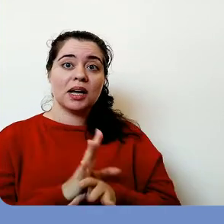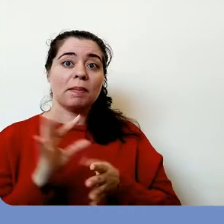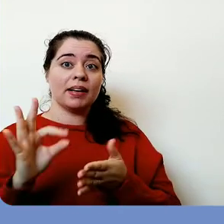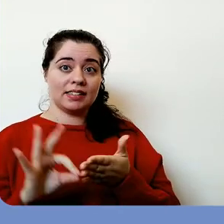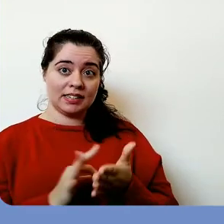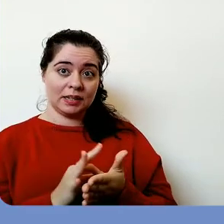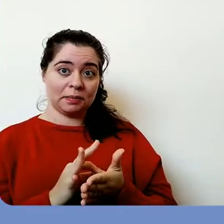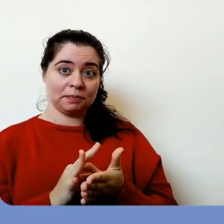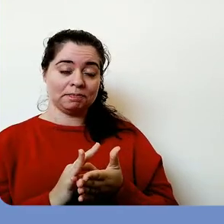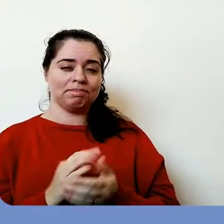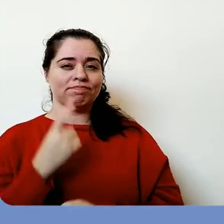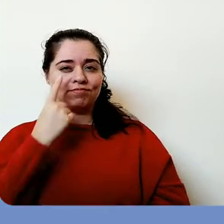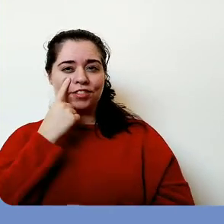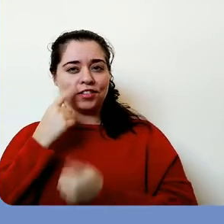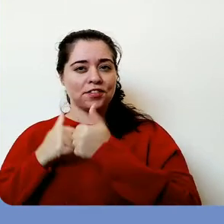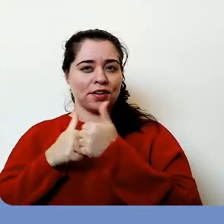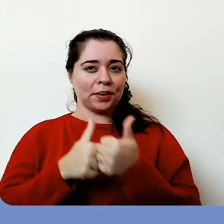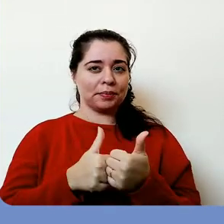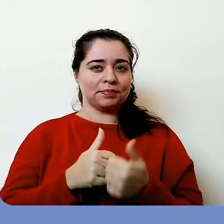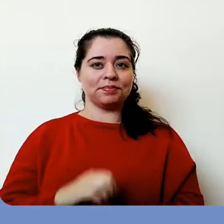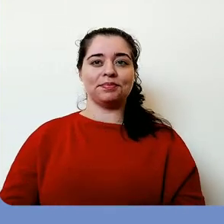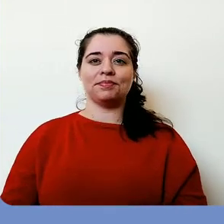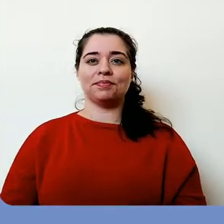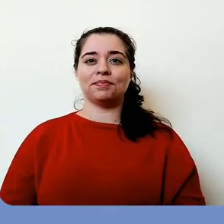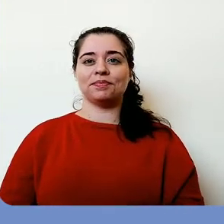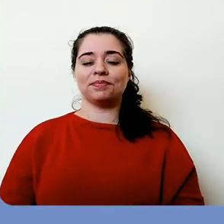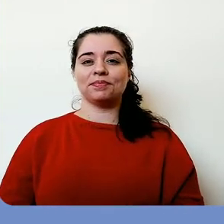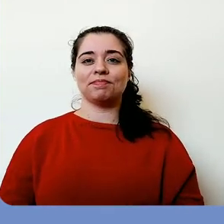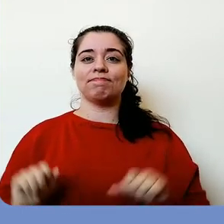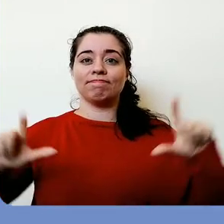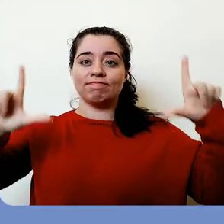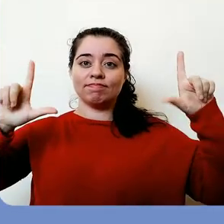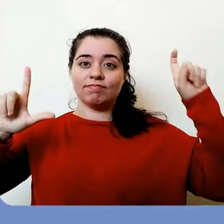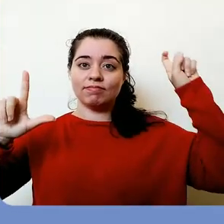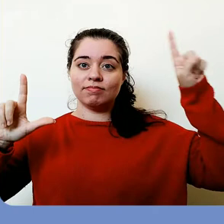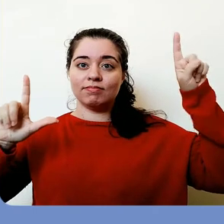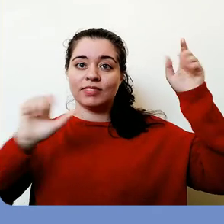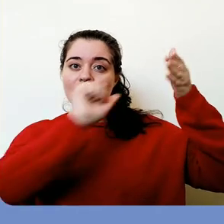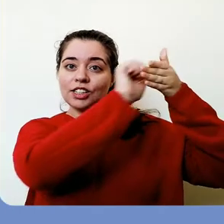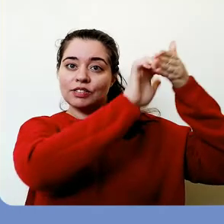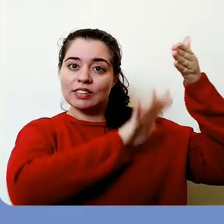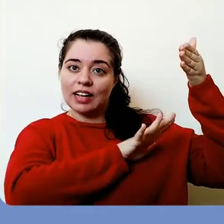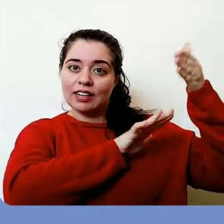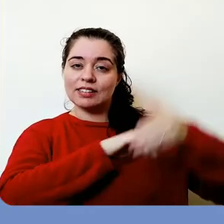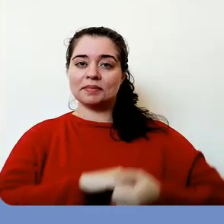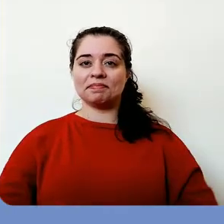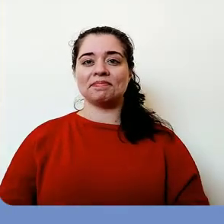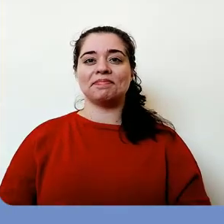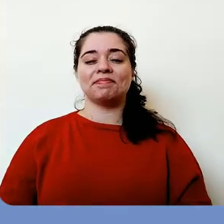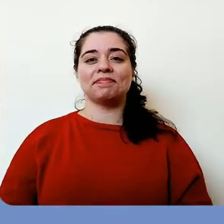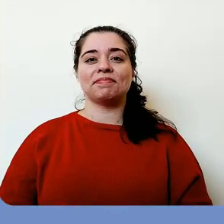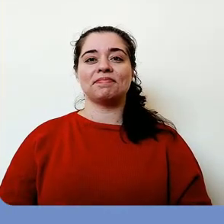o processo de extinção. Então siga o passo a passo aqui comigo. Vá em atividades